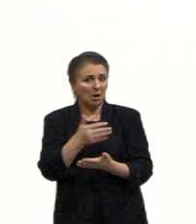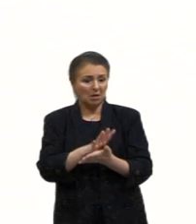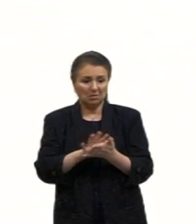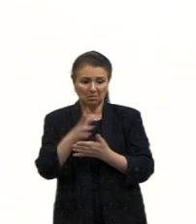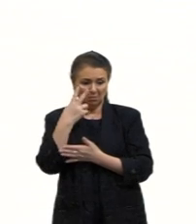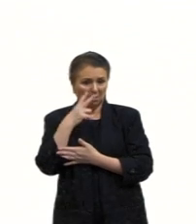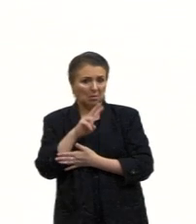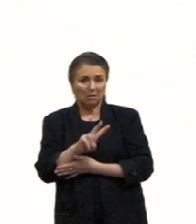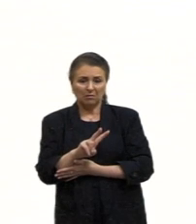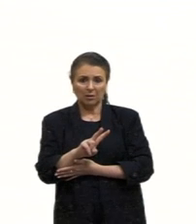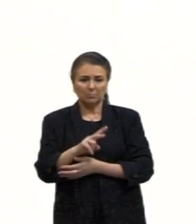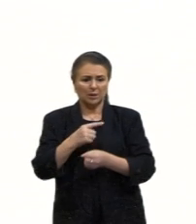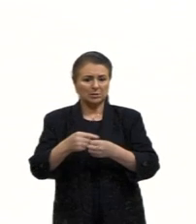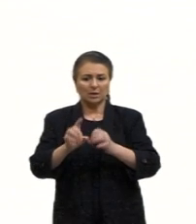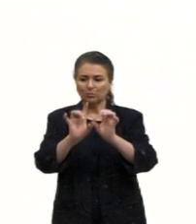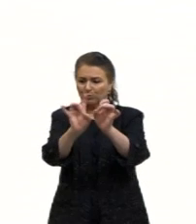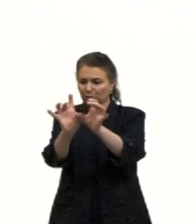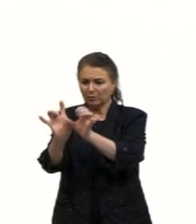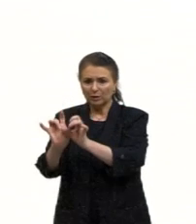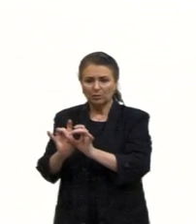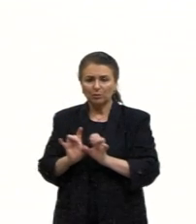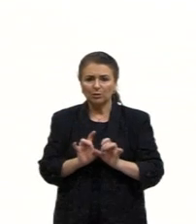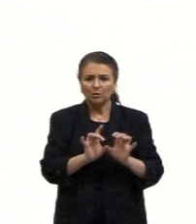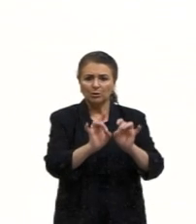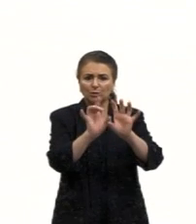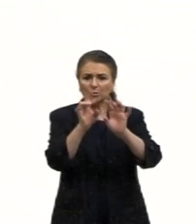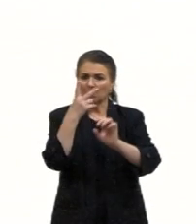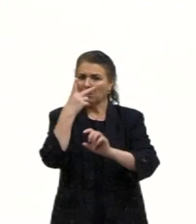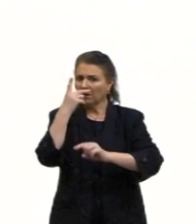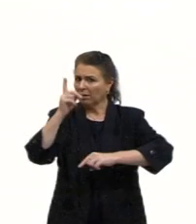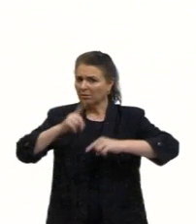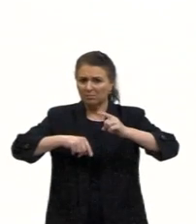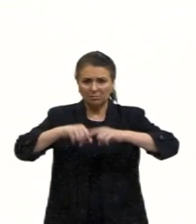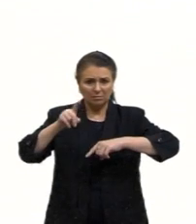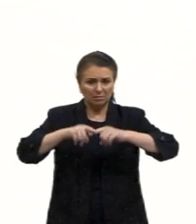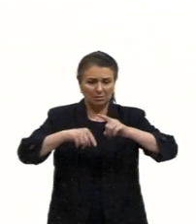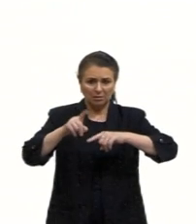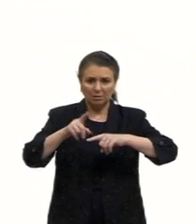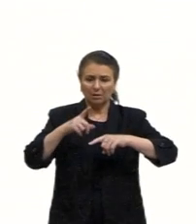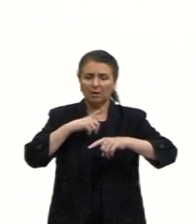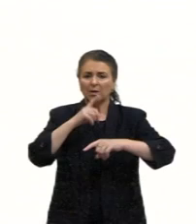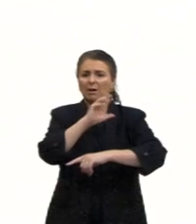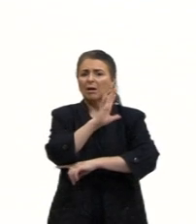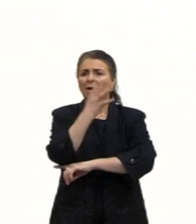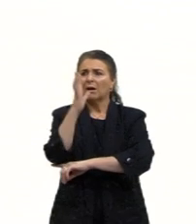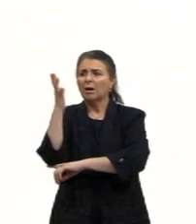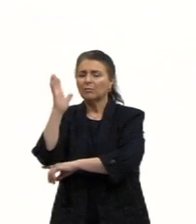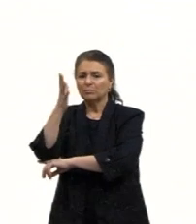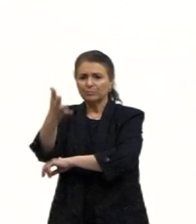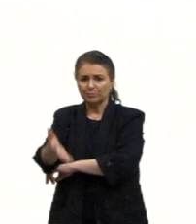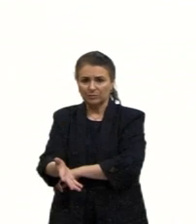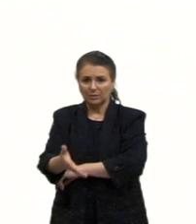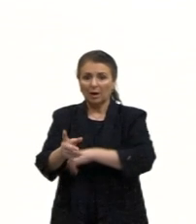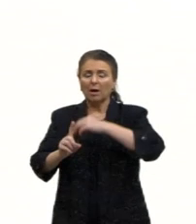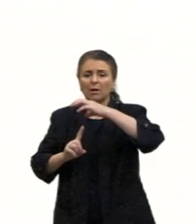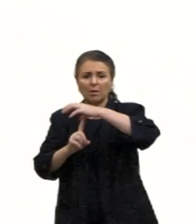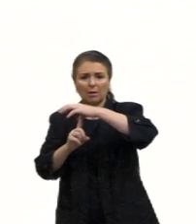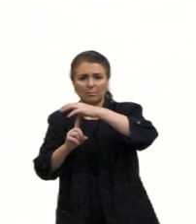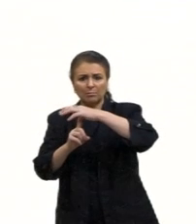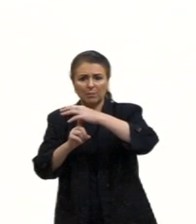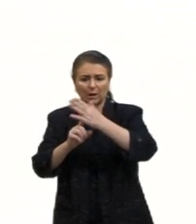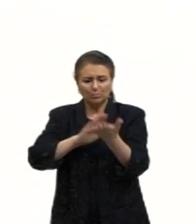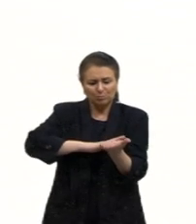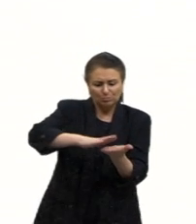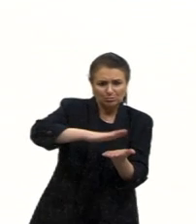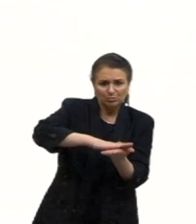pedaços da cidade são vendidos no mercado, como mercadorias. Árvores são destruídas, praças transformadas em concreto. Por outro lado,